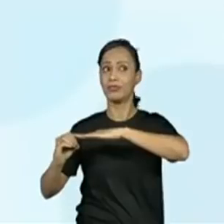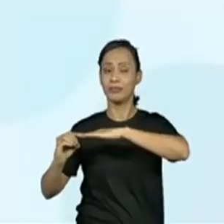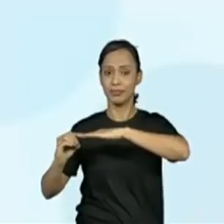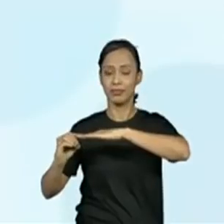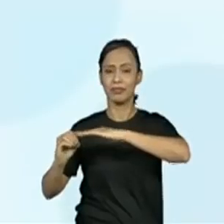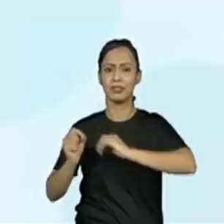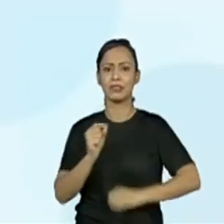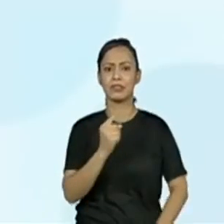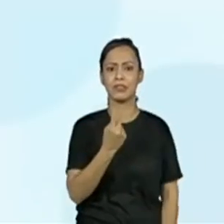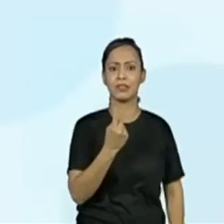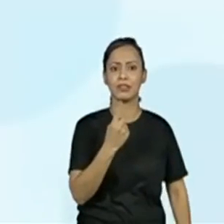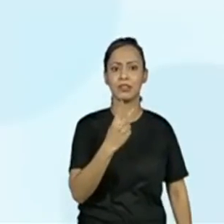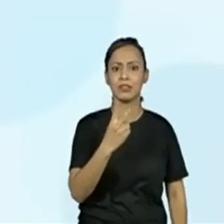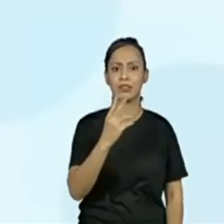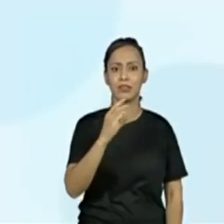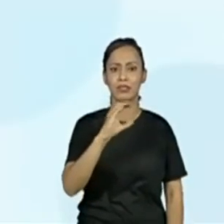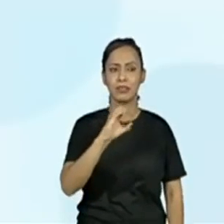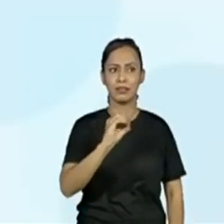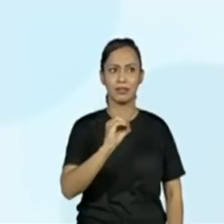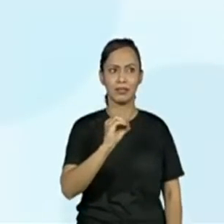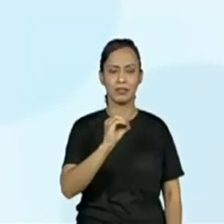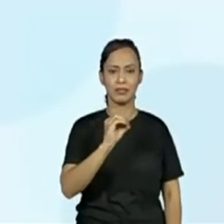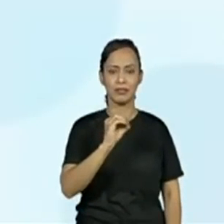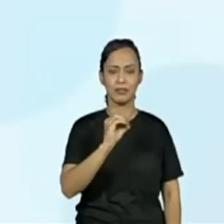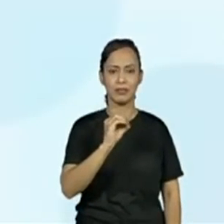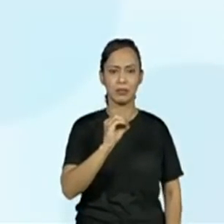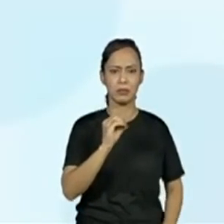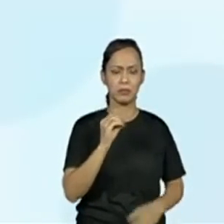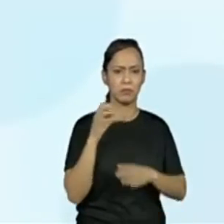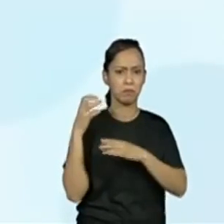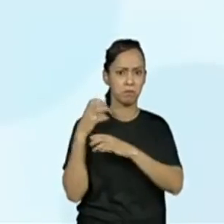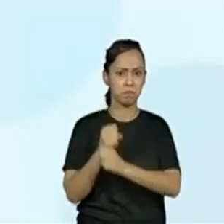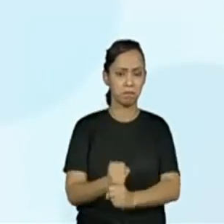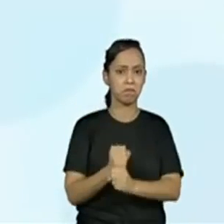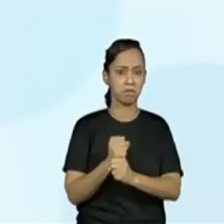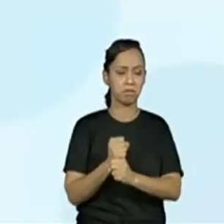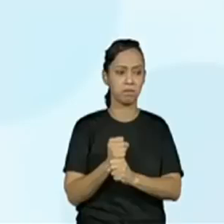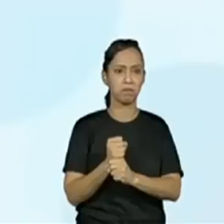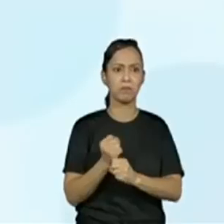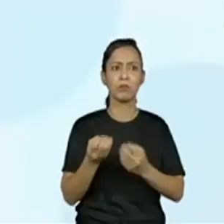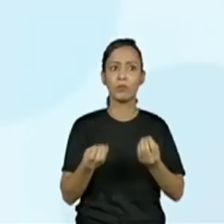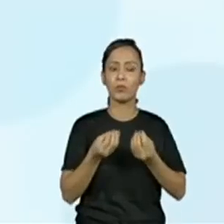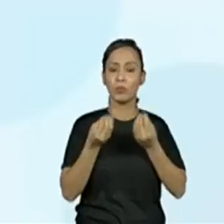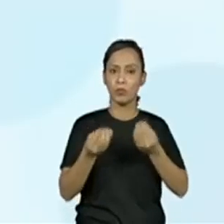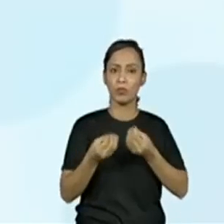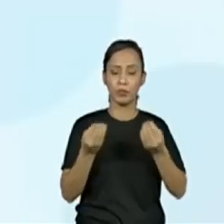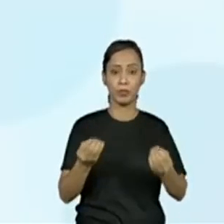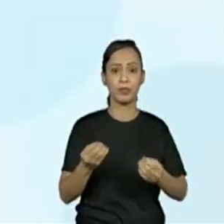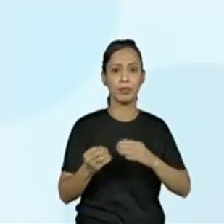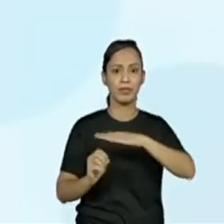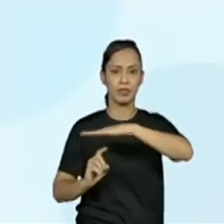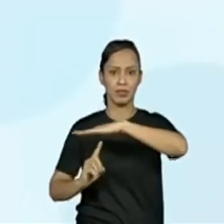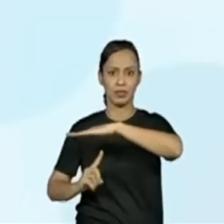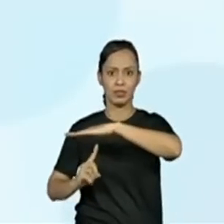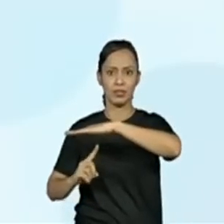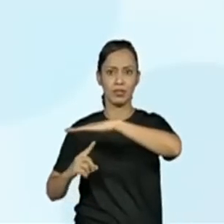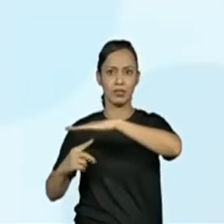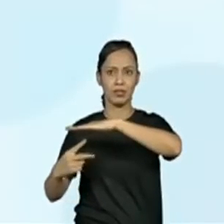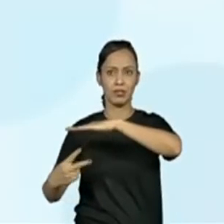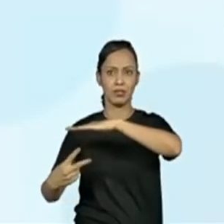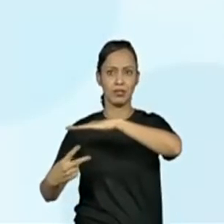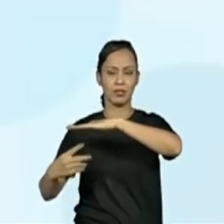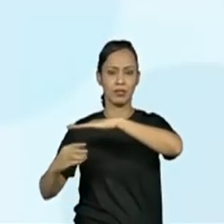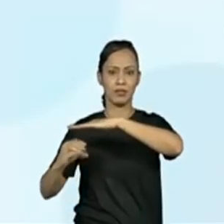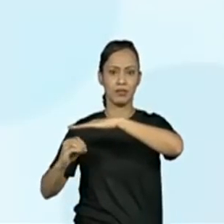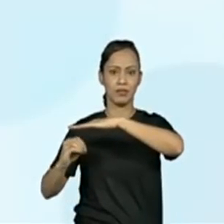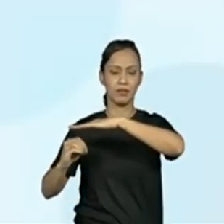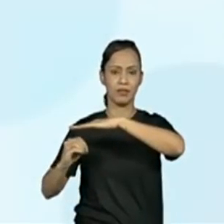120. Ele pulou para... Vamos observar aqui na reta. Ele pulou 10,